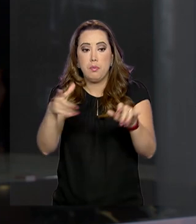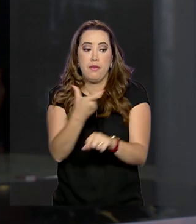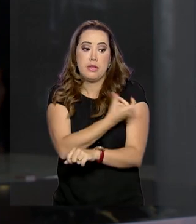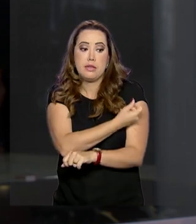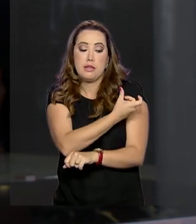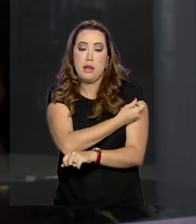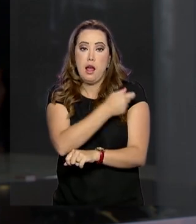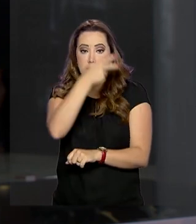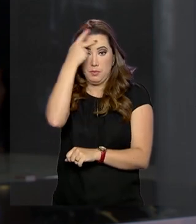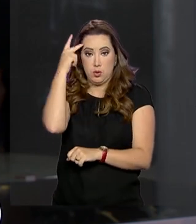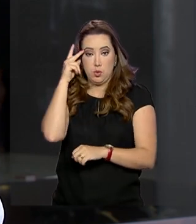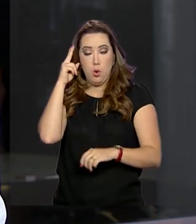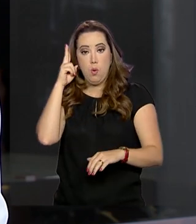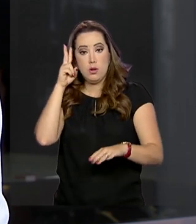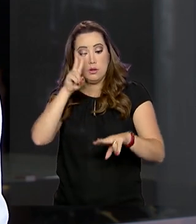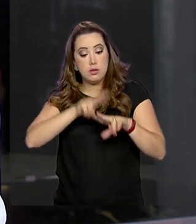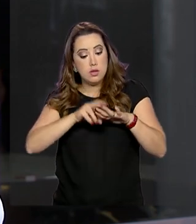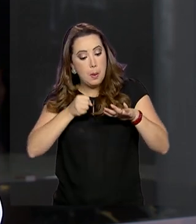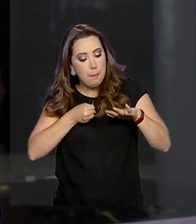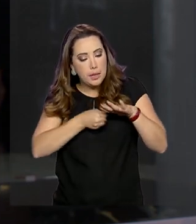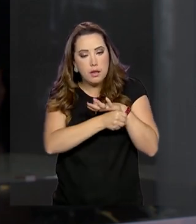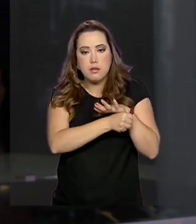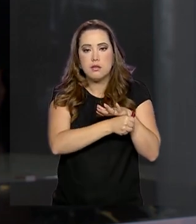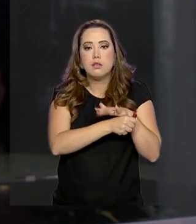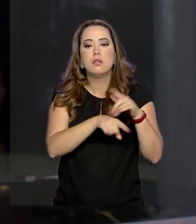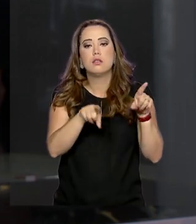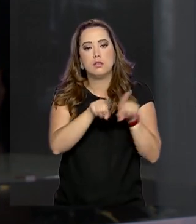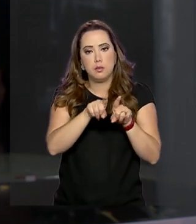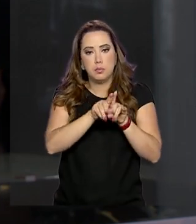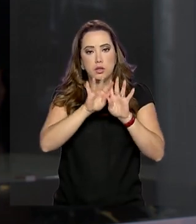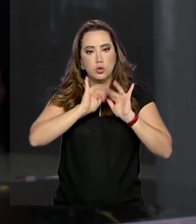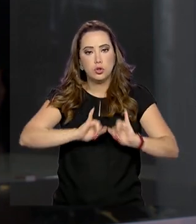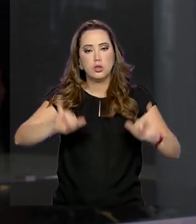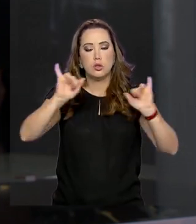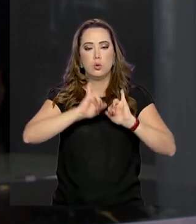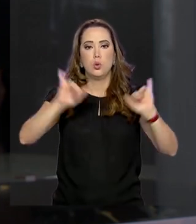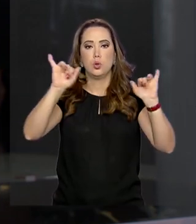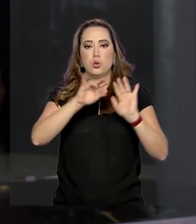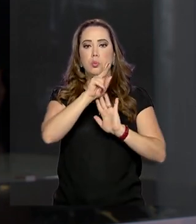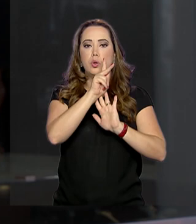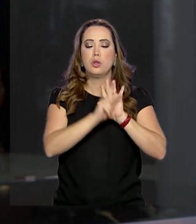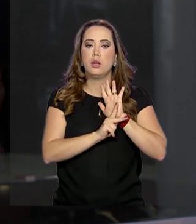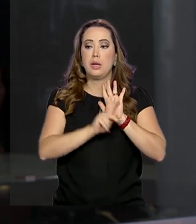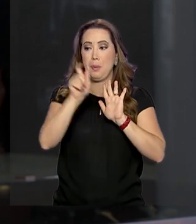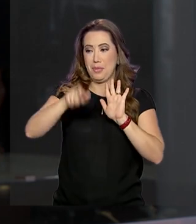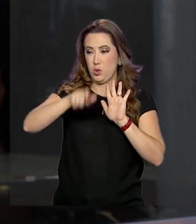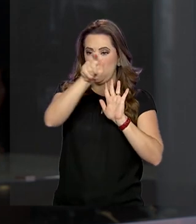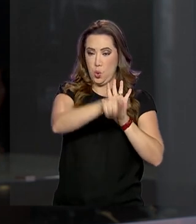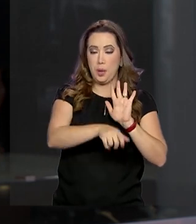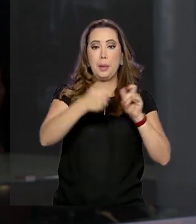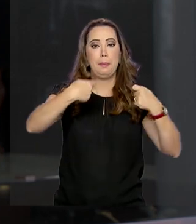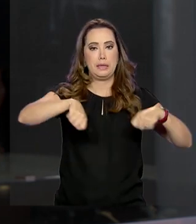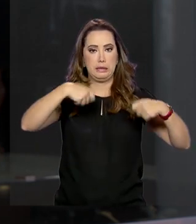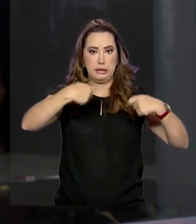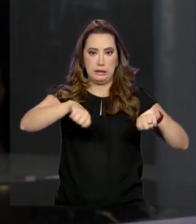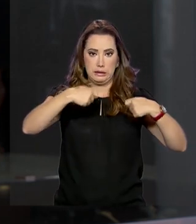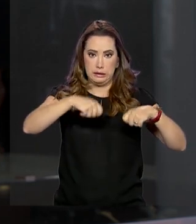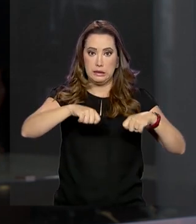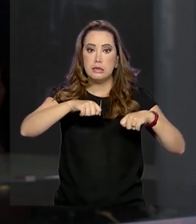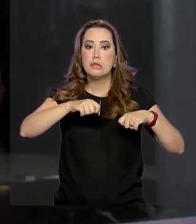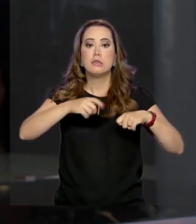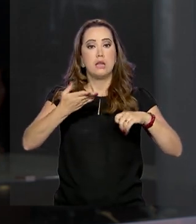presos. Também foi editada hoje portaria interministerial para disciplinar casos em que seja necessária a